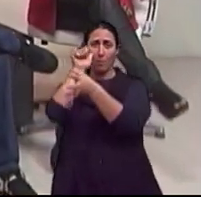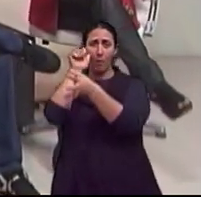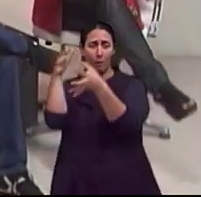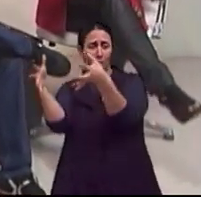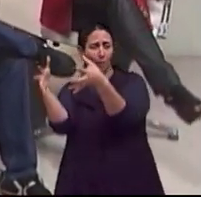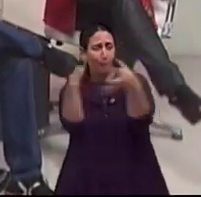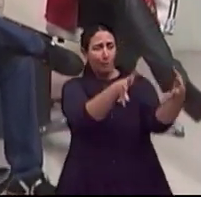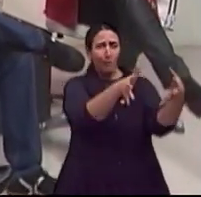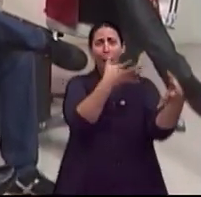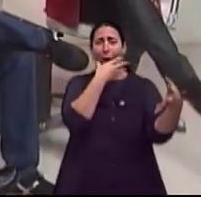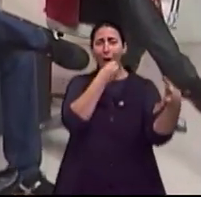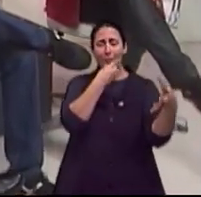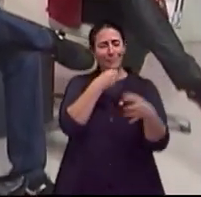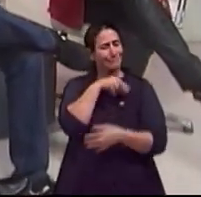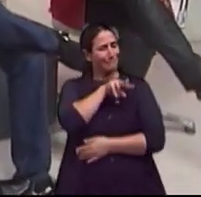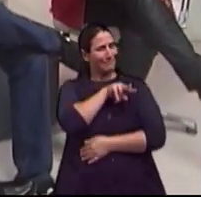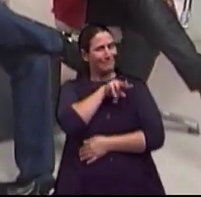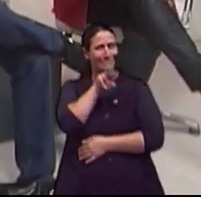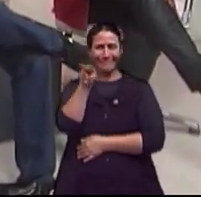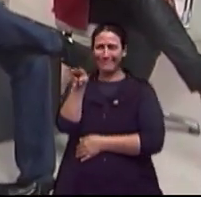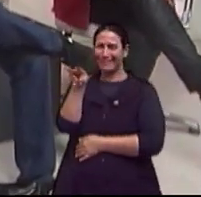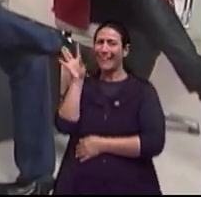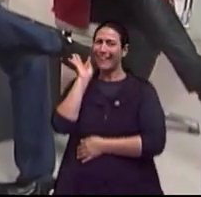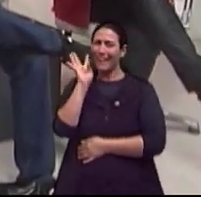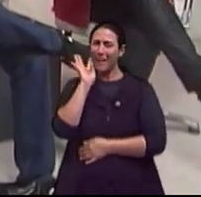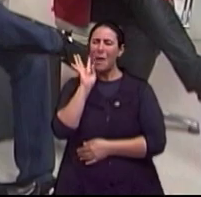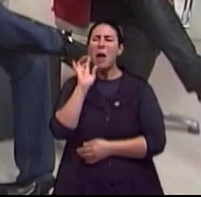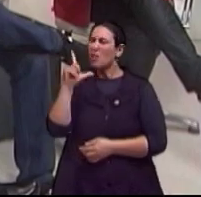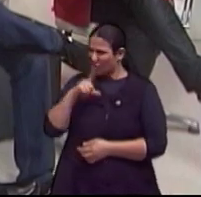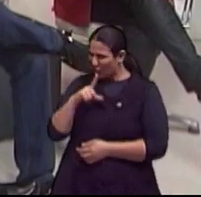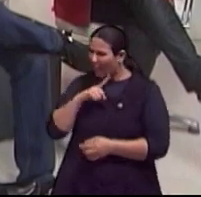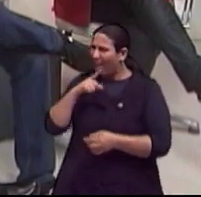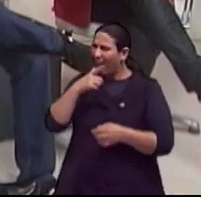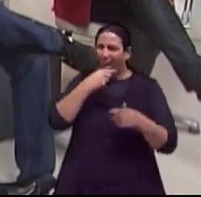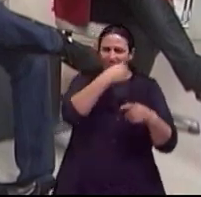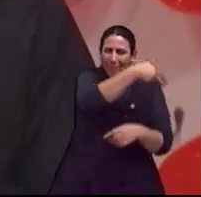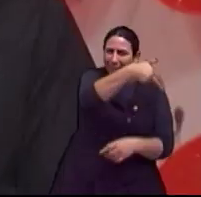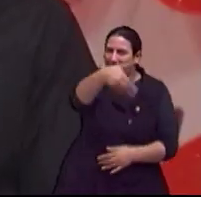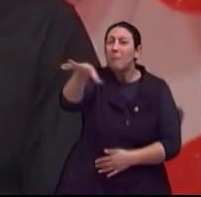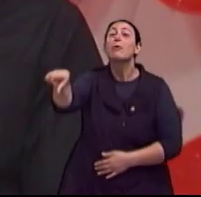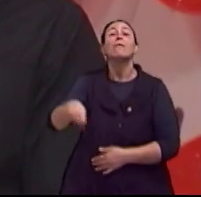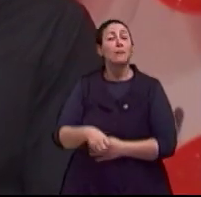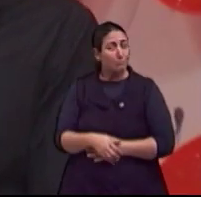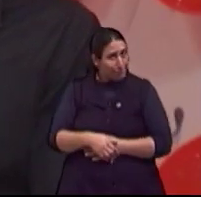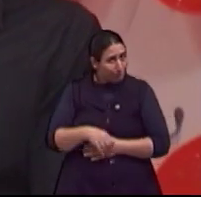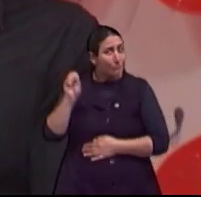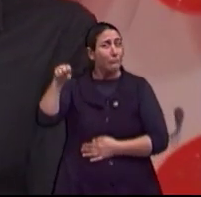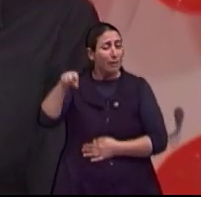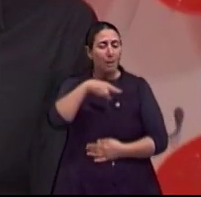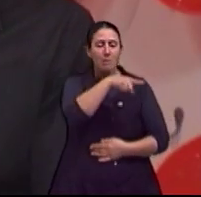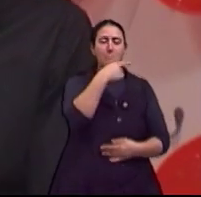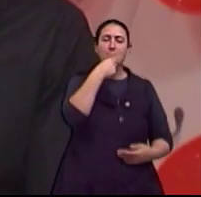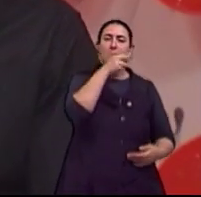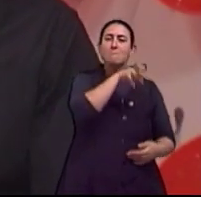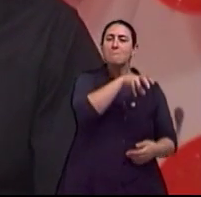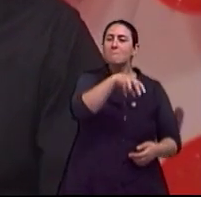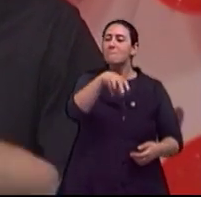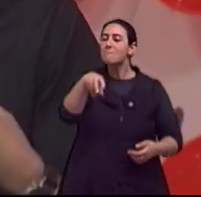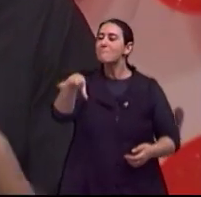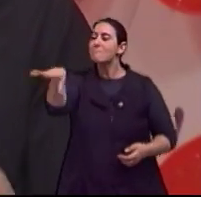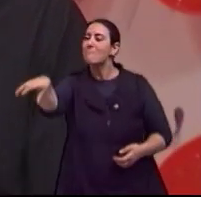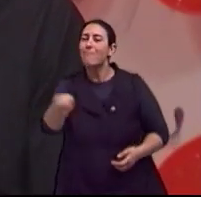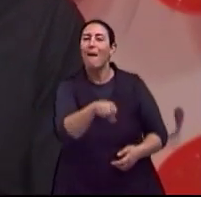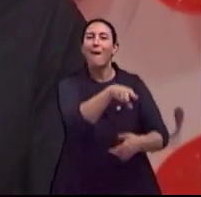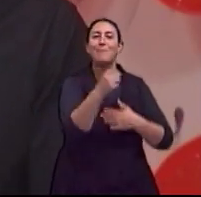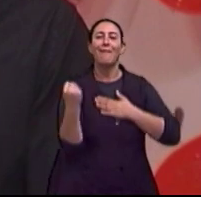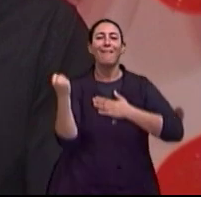sacar a mais linda da festa. Ainda tinha aquilo de ir lá, tirar ela para dançar? É, deixa do lado a bengala e vai com todo para a festa. Isso era muito lindo. Era muito